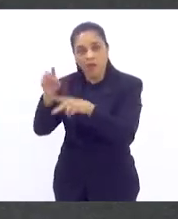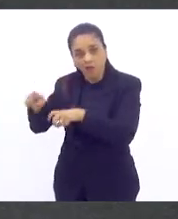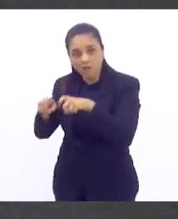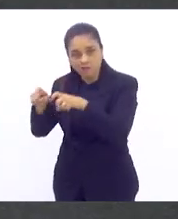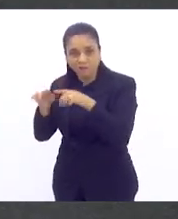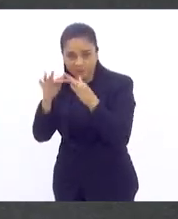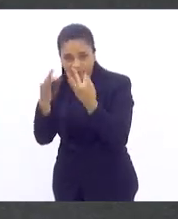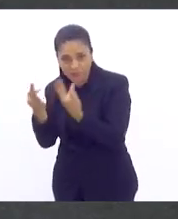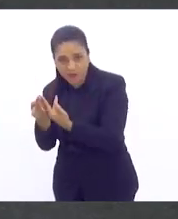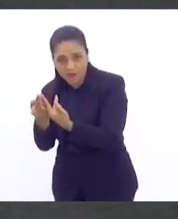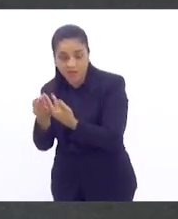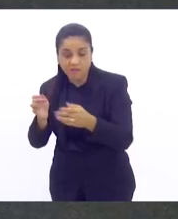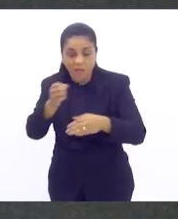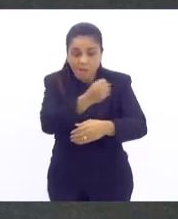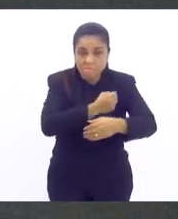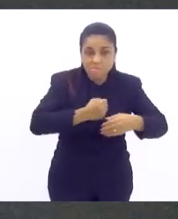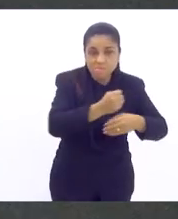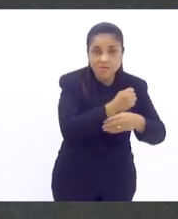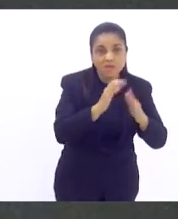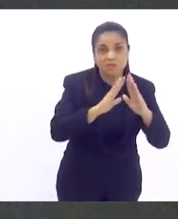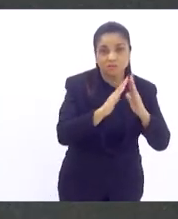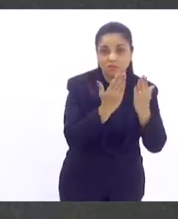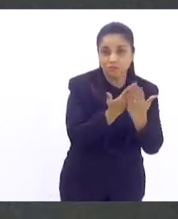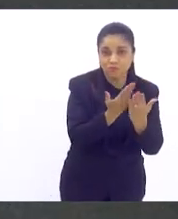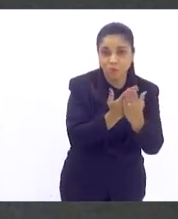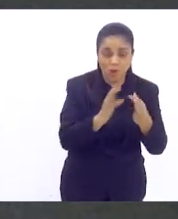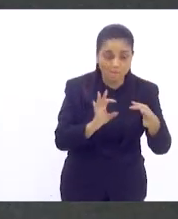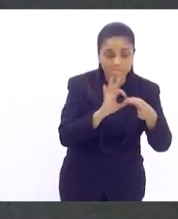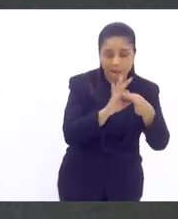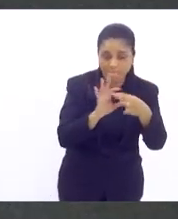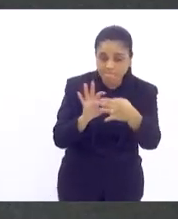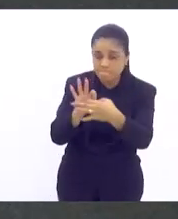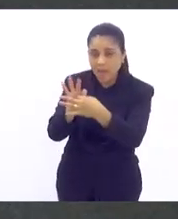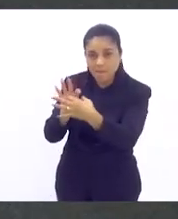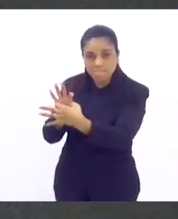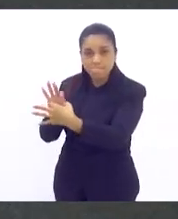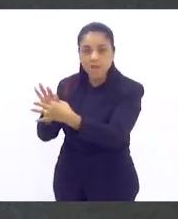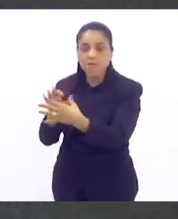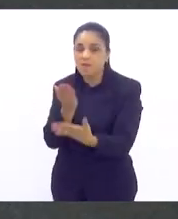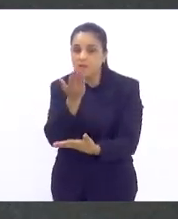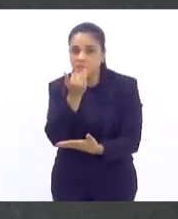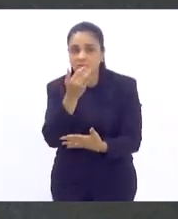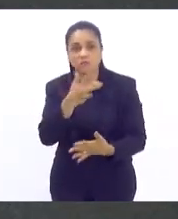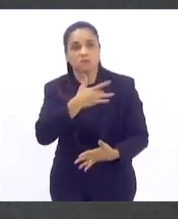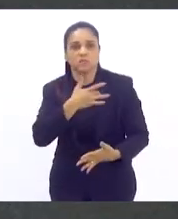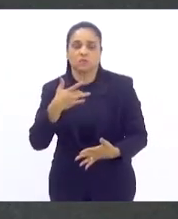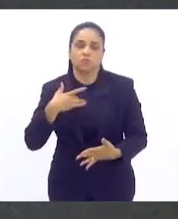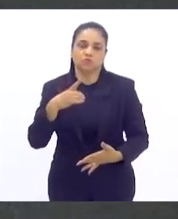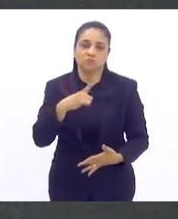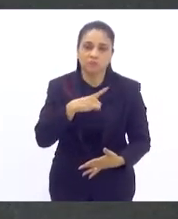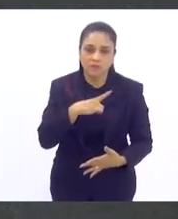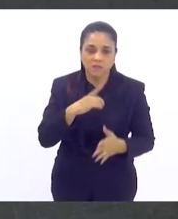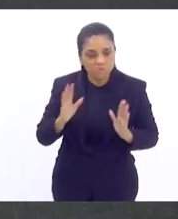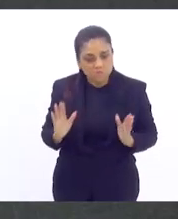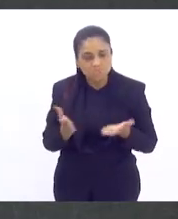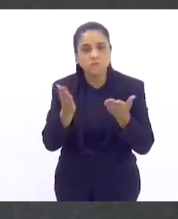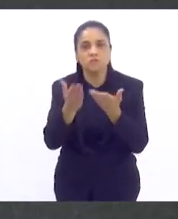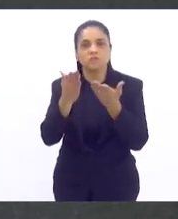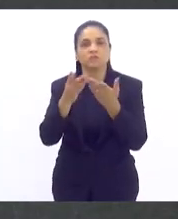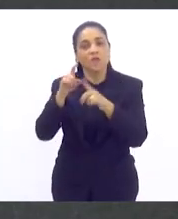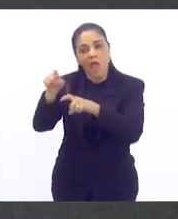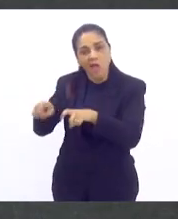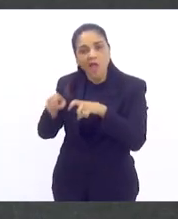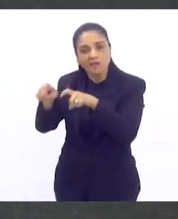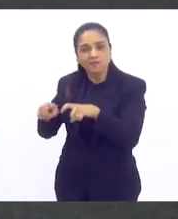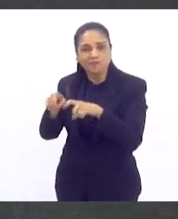escolar. Tem que fazer de tal forma que você estimule a alimentação saudável e impulsione a agricultura familiar e vai